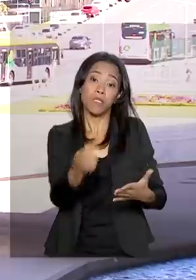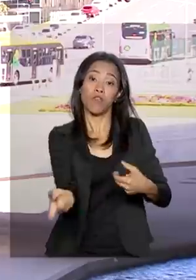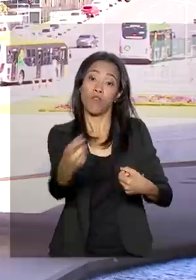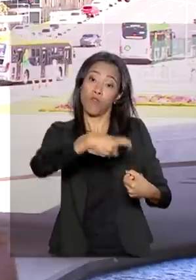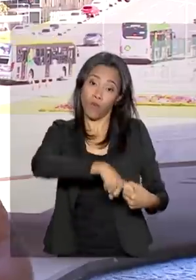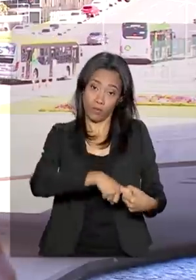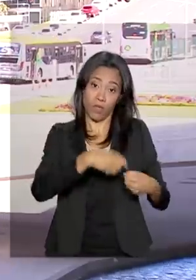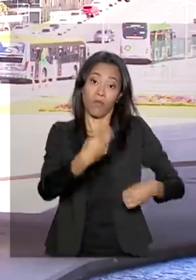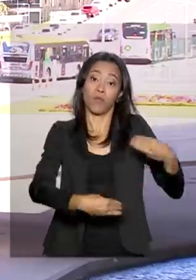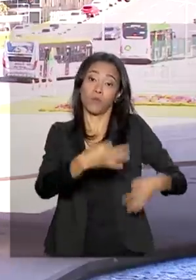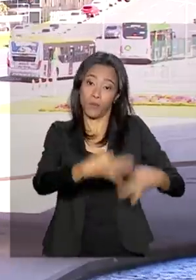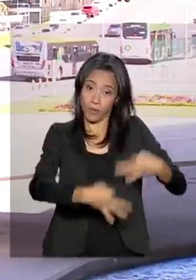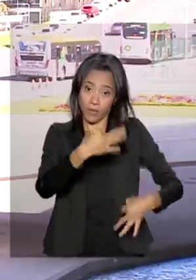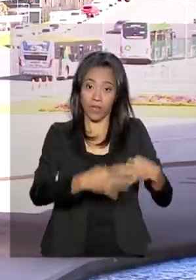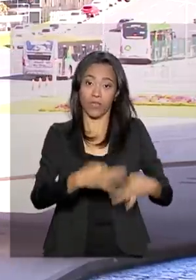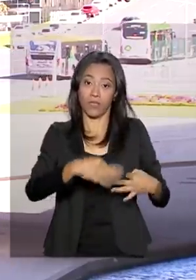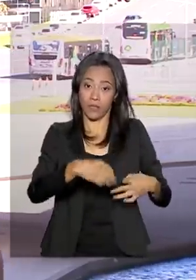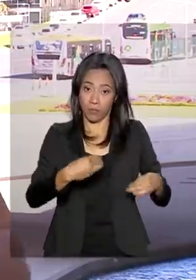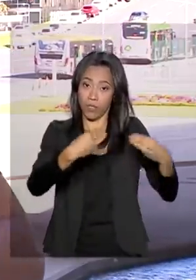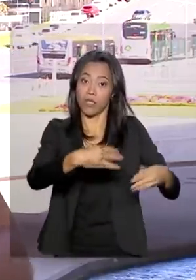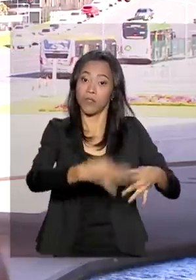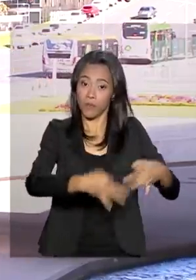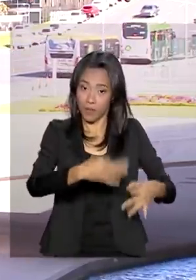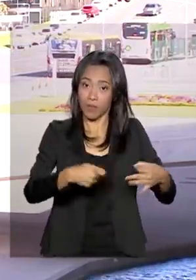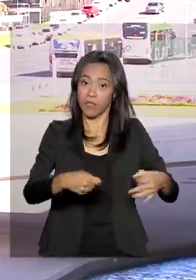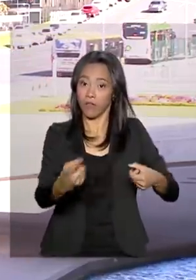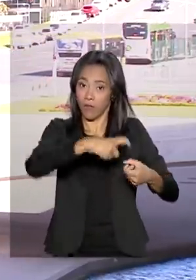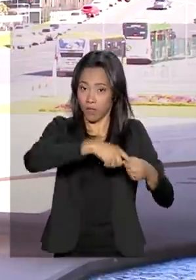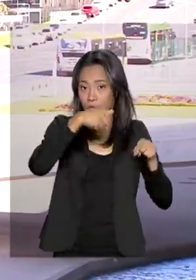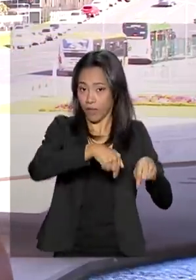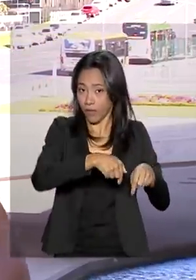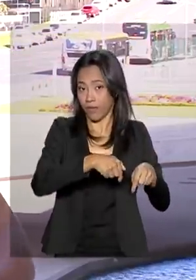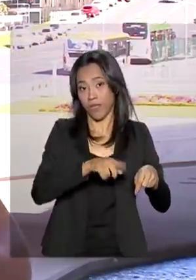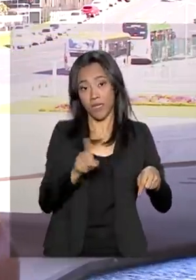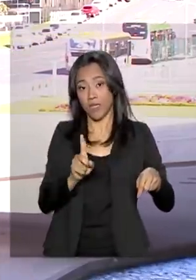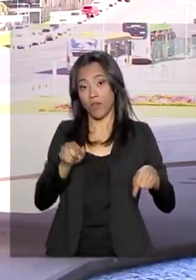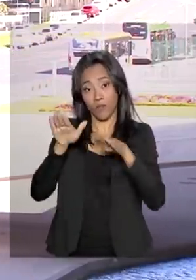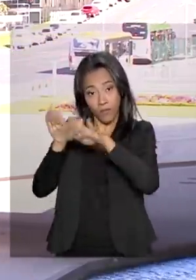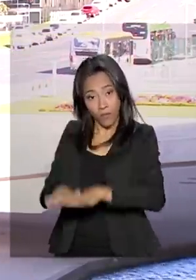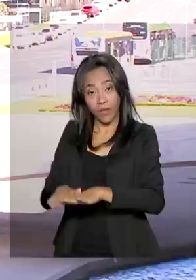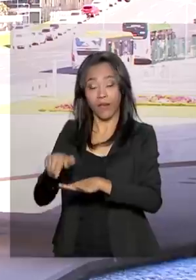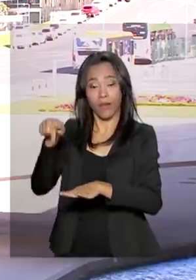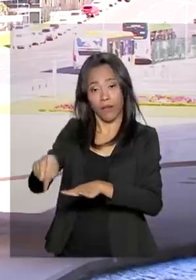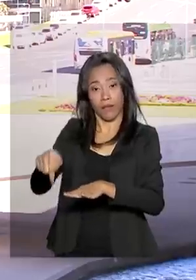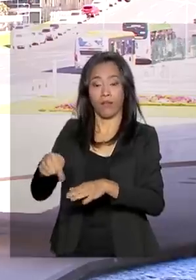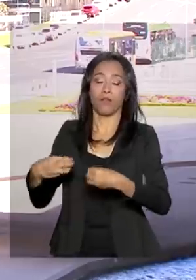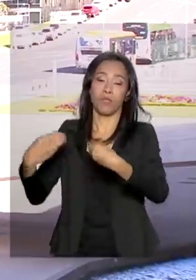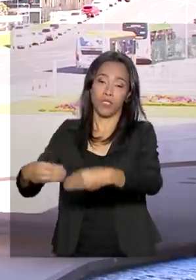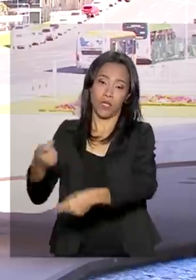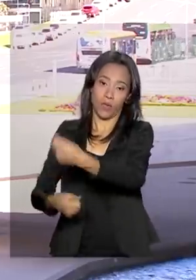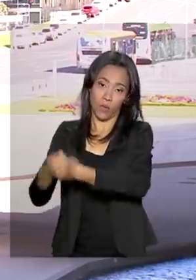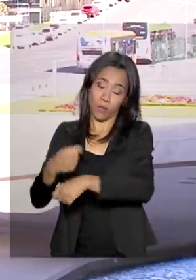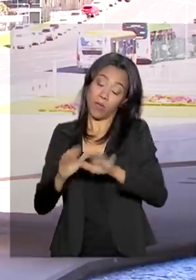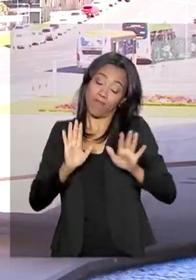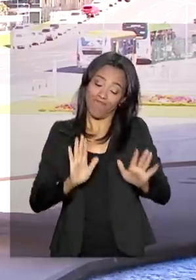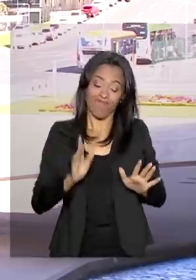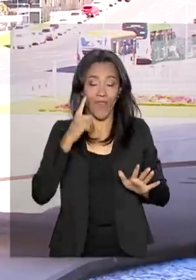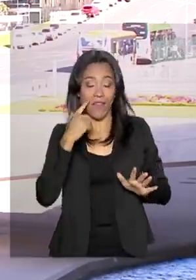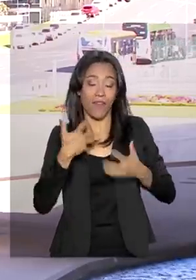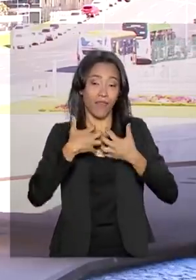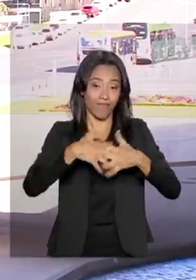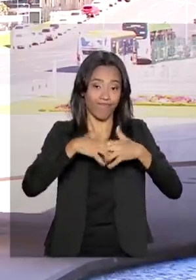pasta da Justiça, que atua ali no combate à corrupção. E aí, se houver qualquer alteração, essa MP precisa voltar então para a análise dos